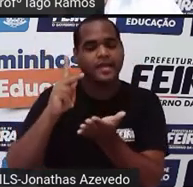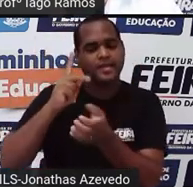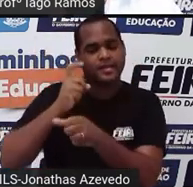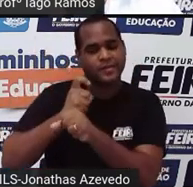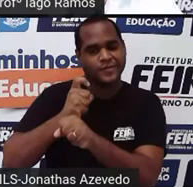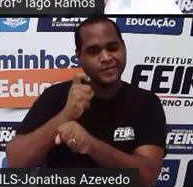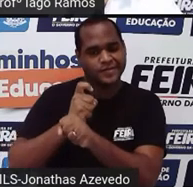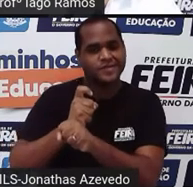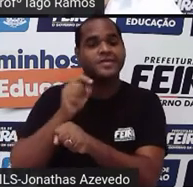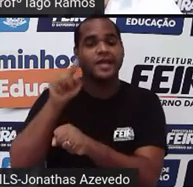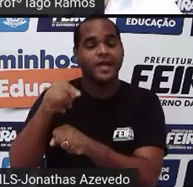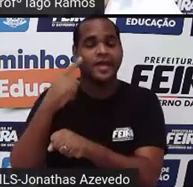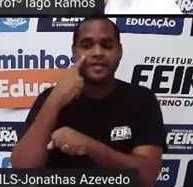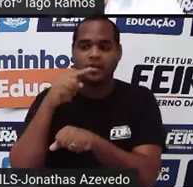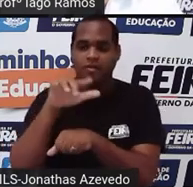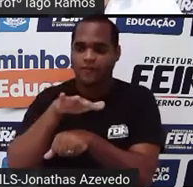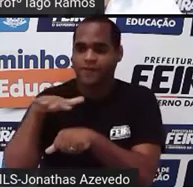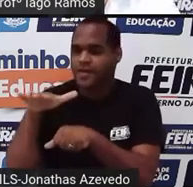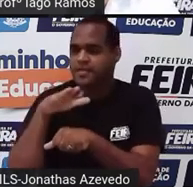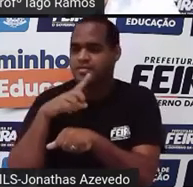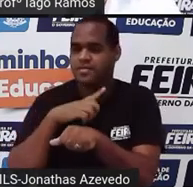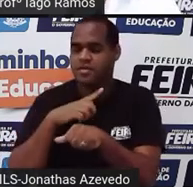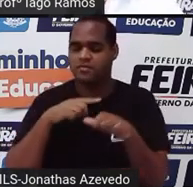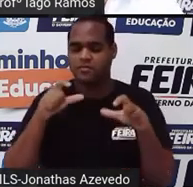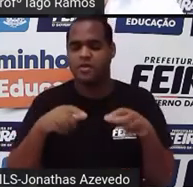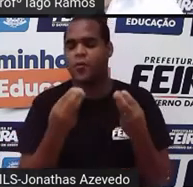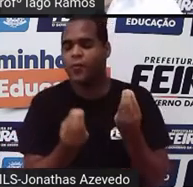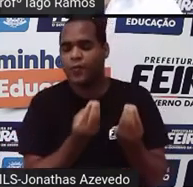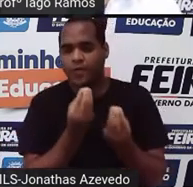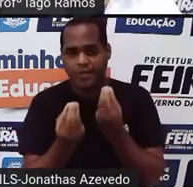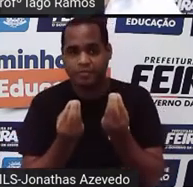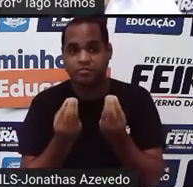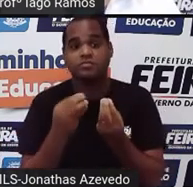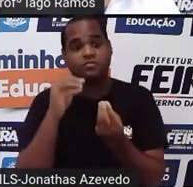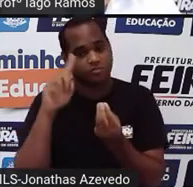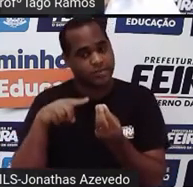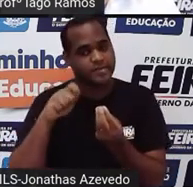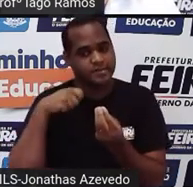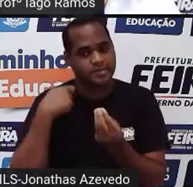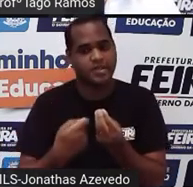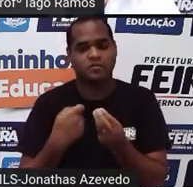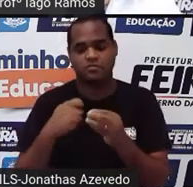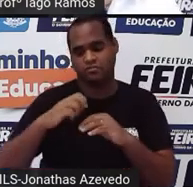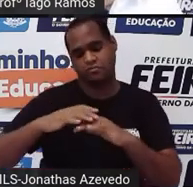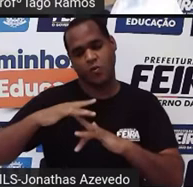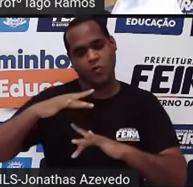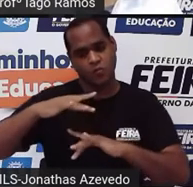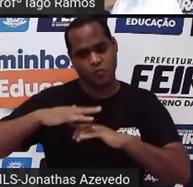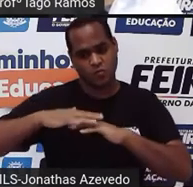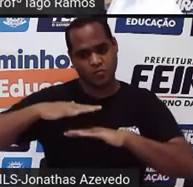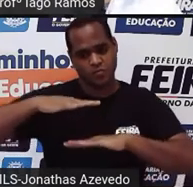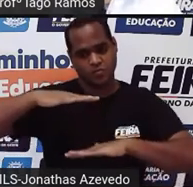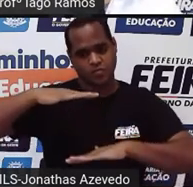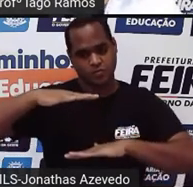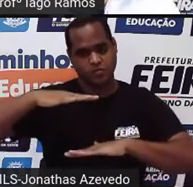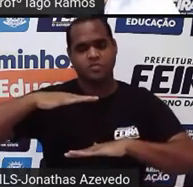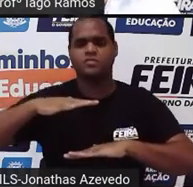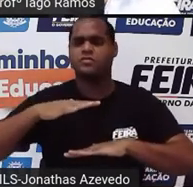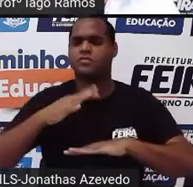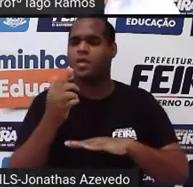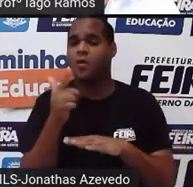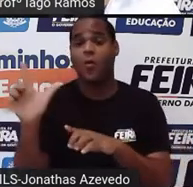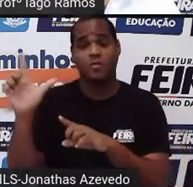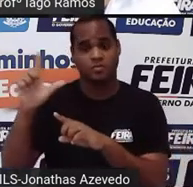sólido, essa coisa no mundo real, ele ocupa. Isso é o volume, tá? E aí, ali